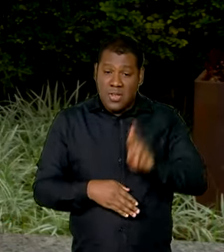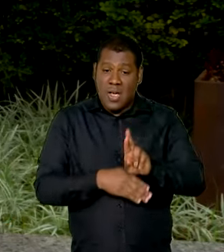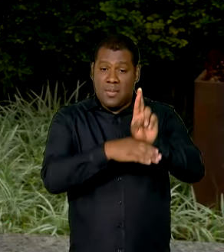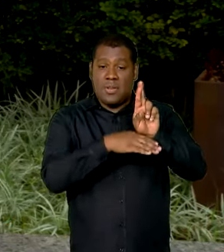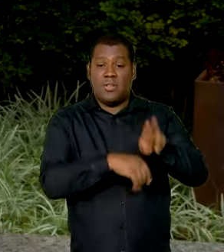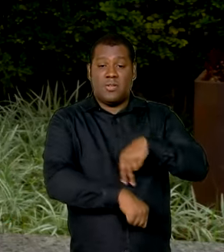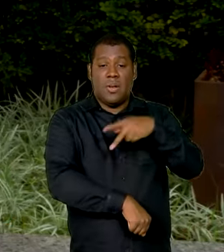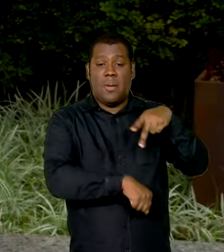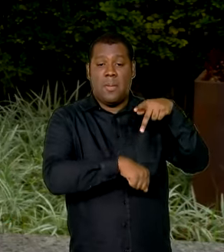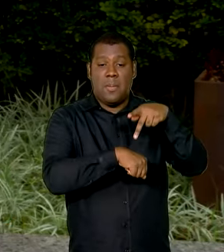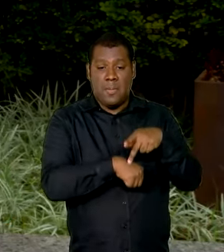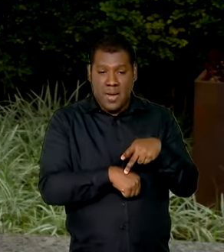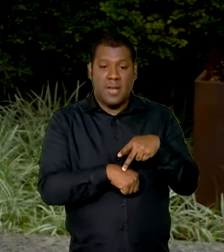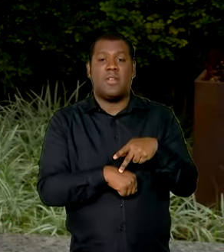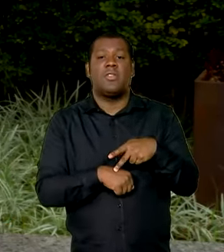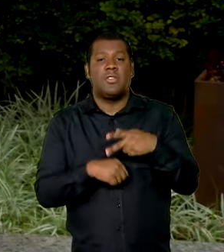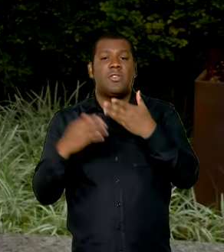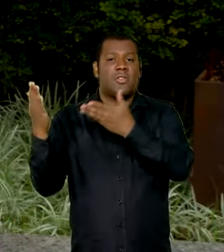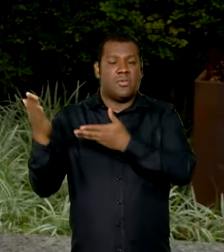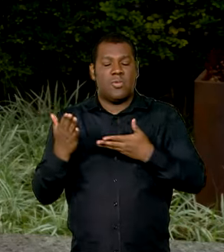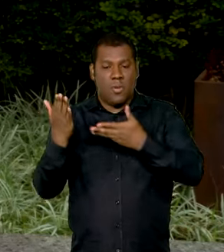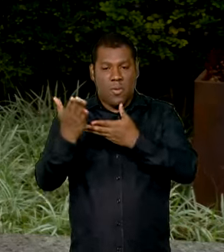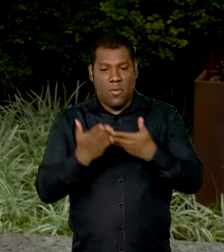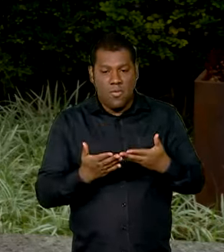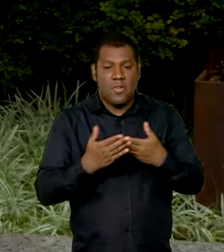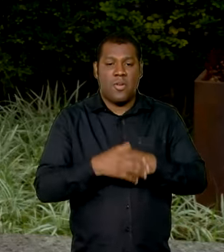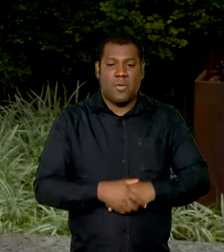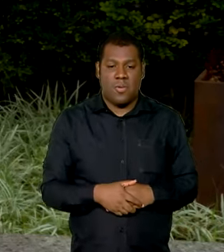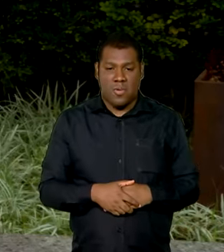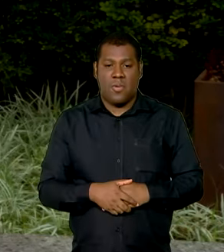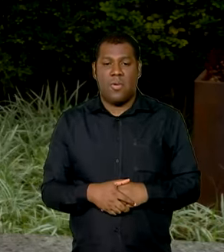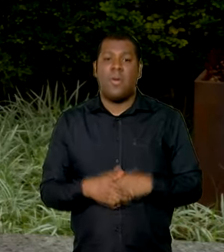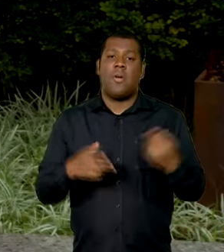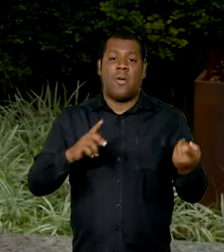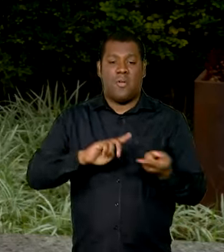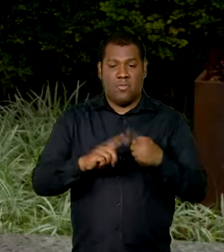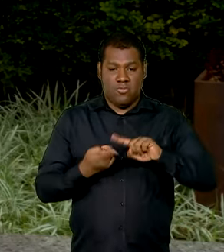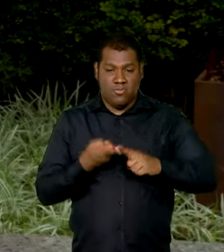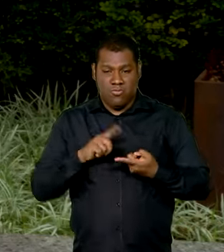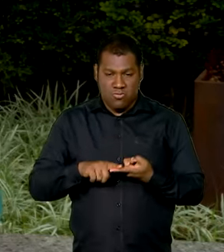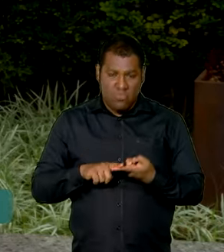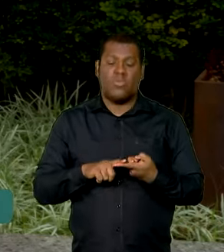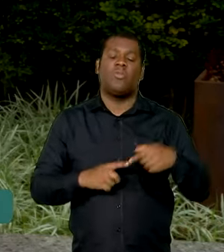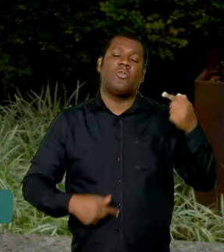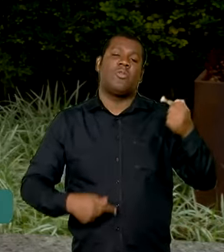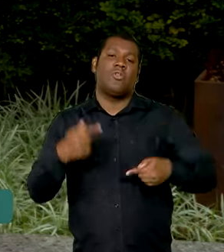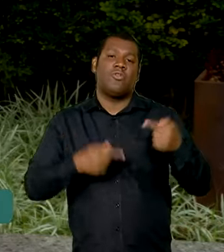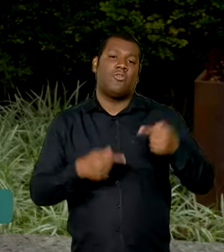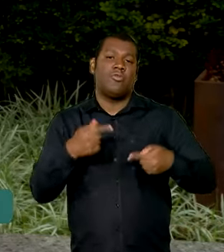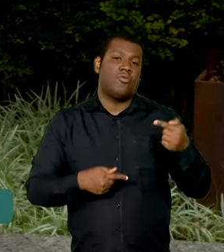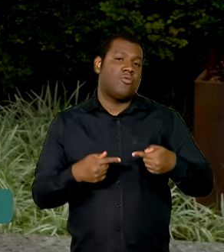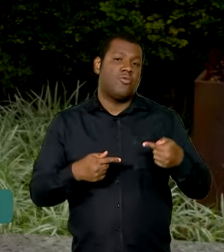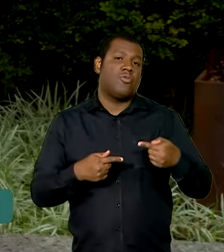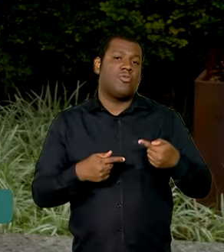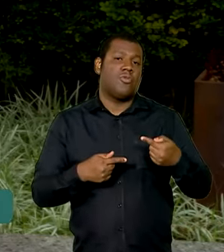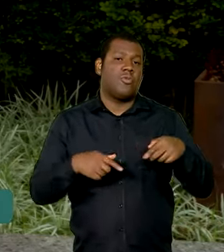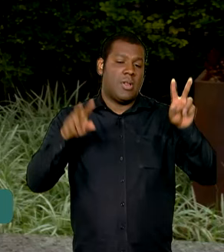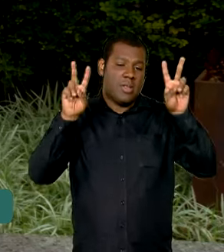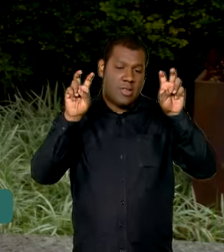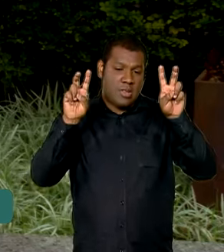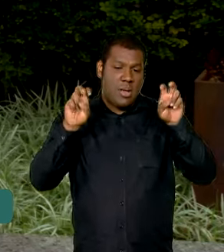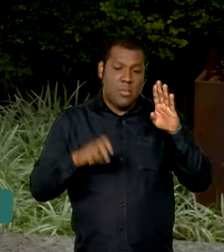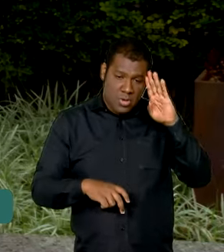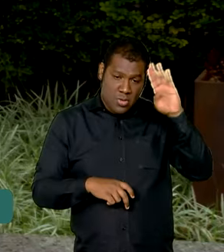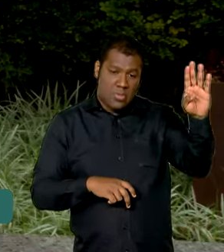países membros e convidados do G20 que acompanham as negociações e discutem as principais pautas que